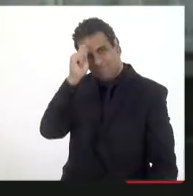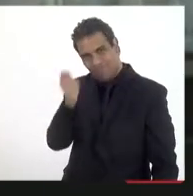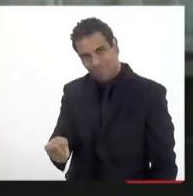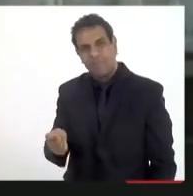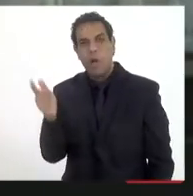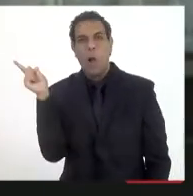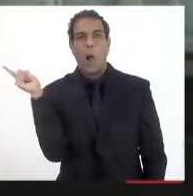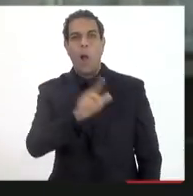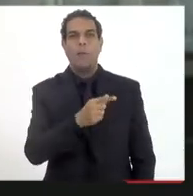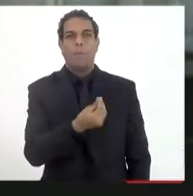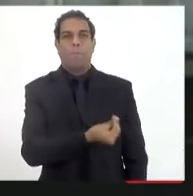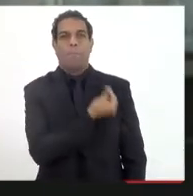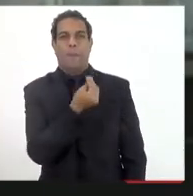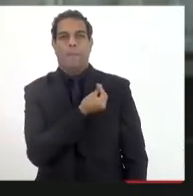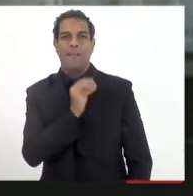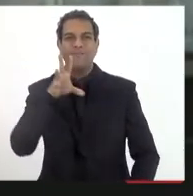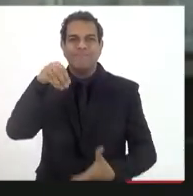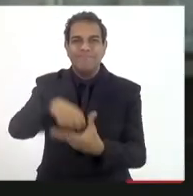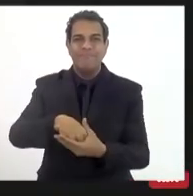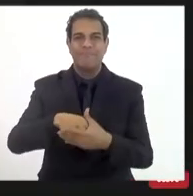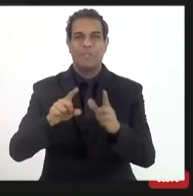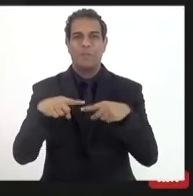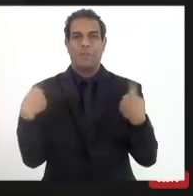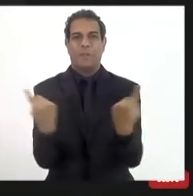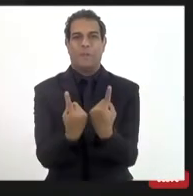permitir participar um pouquinho desse processo.